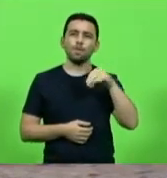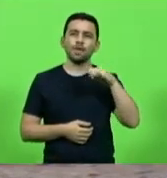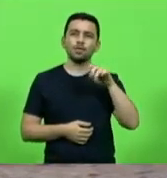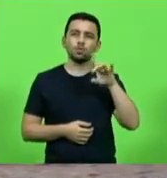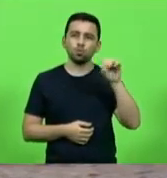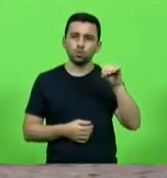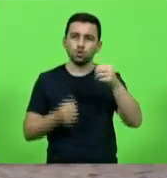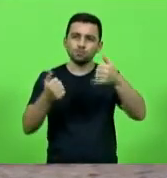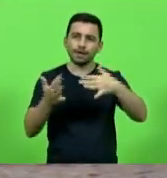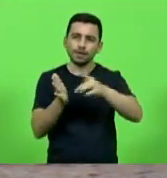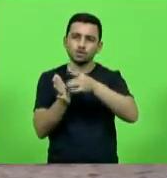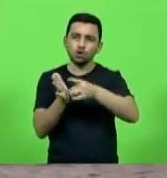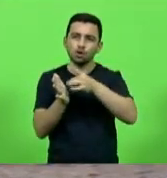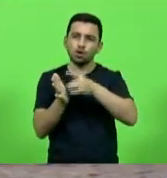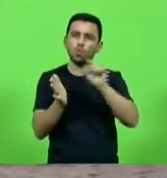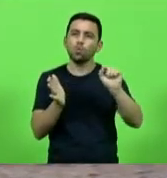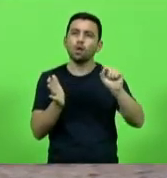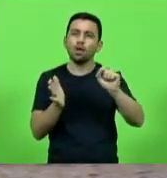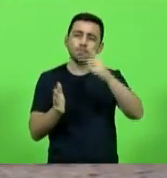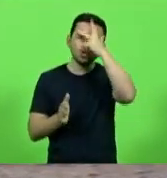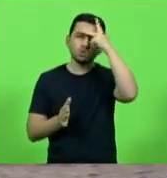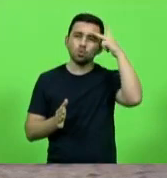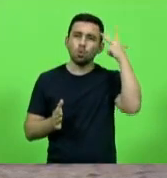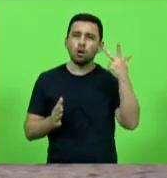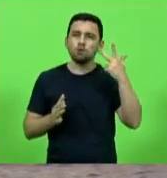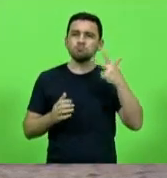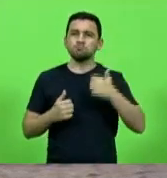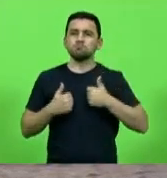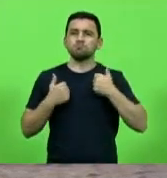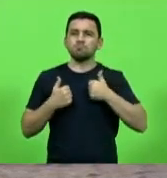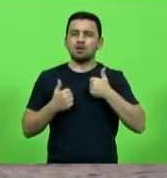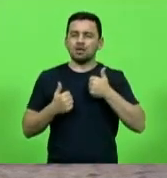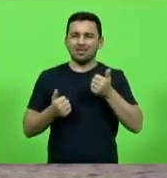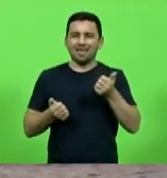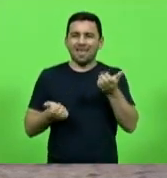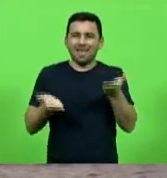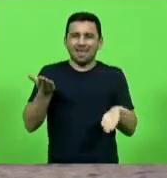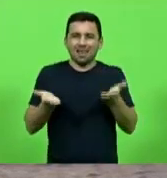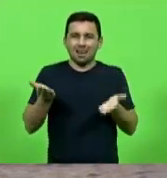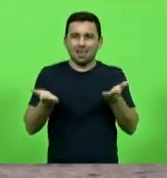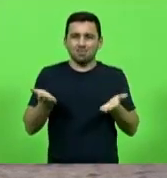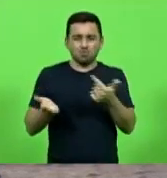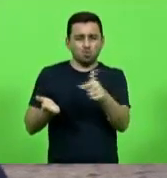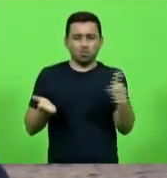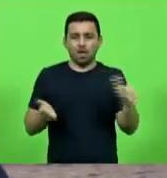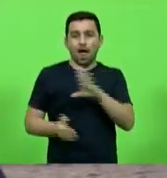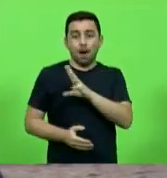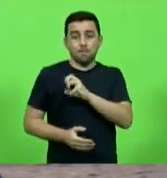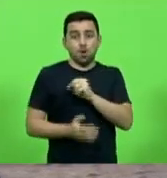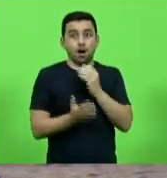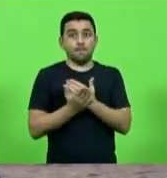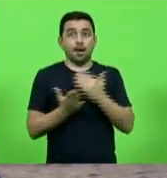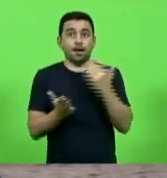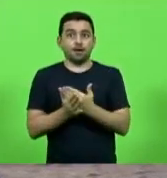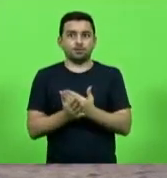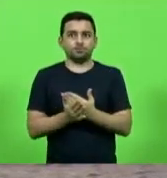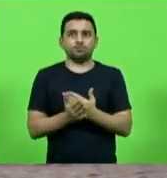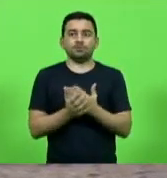dicionário, energúmeno, pessoa exaltada, desequilibrada por uma paixão, obsessão.